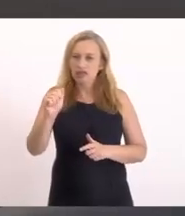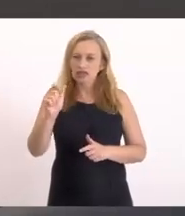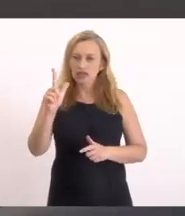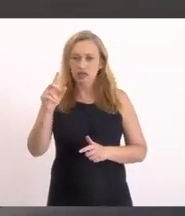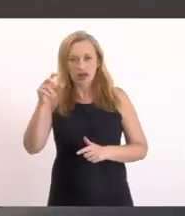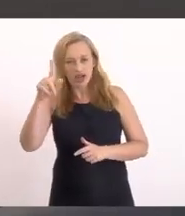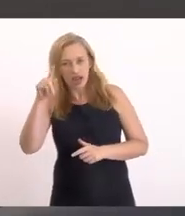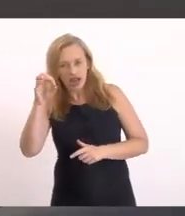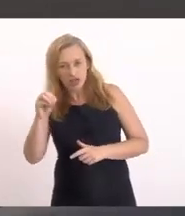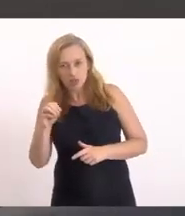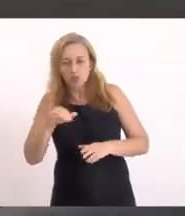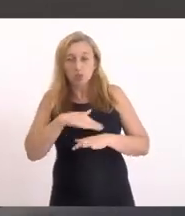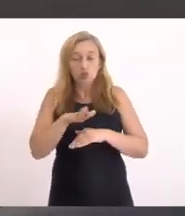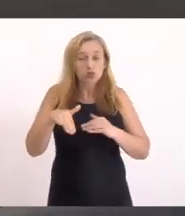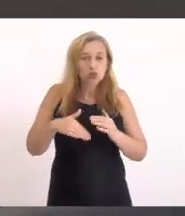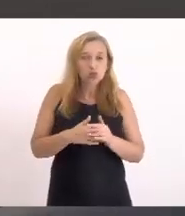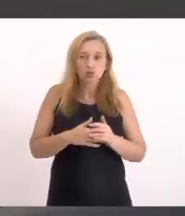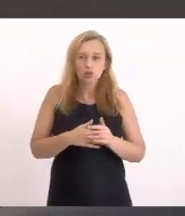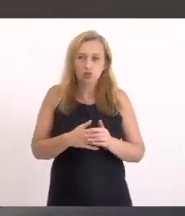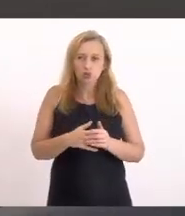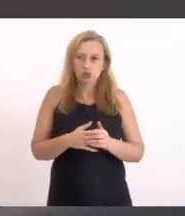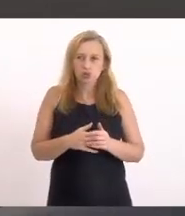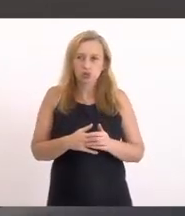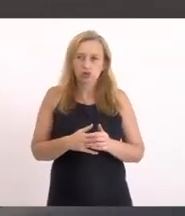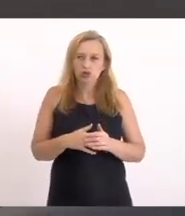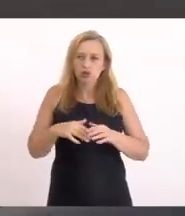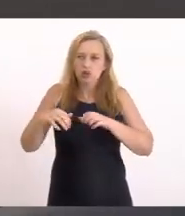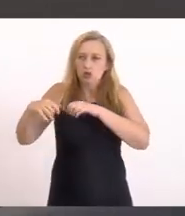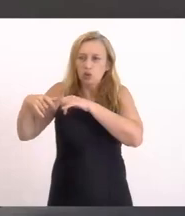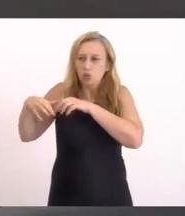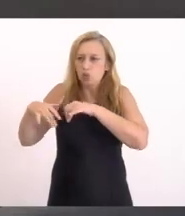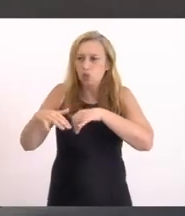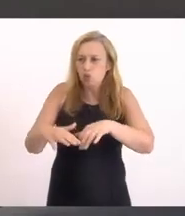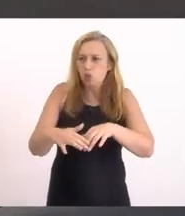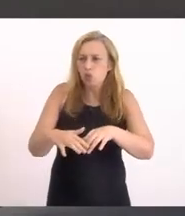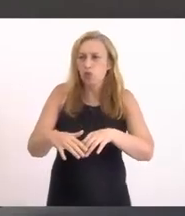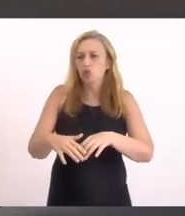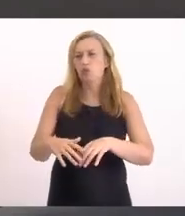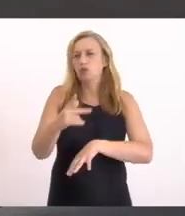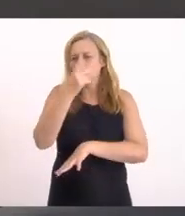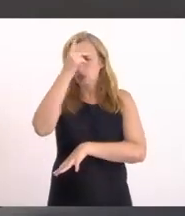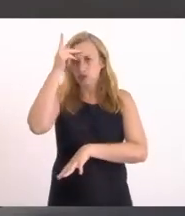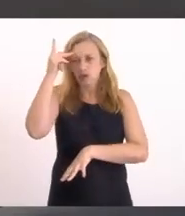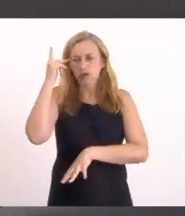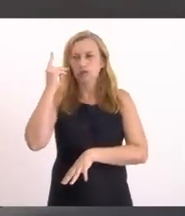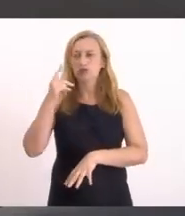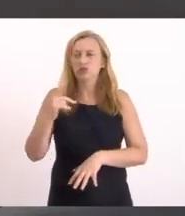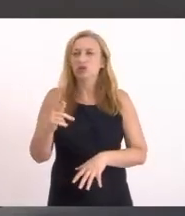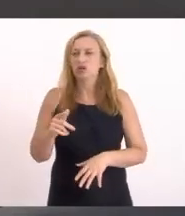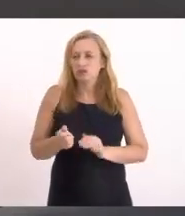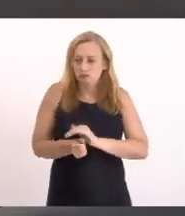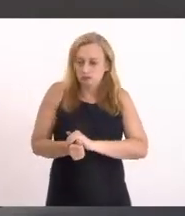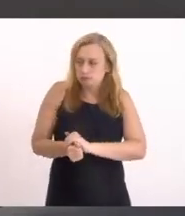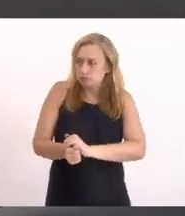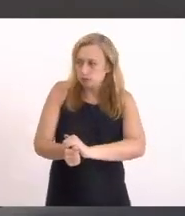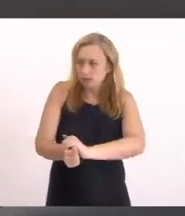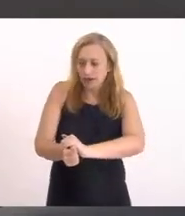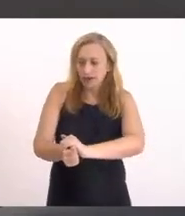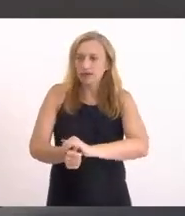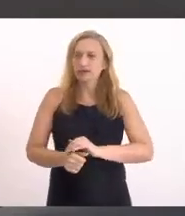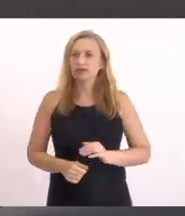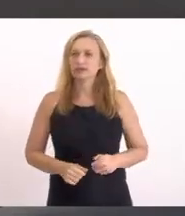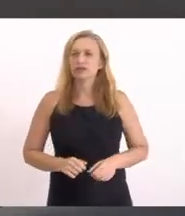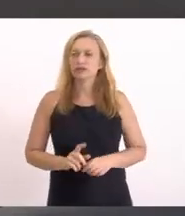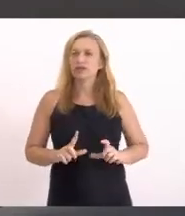Todos esses Estão sendo invadidos Pela população E é muito lento As